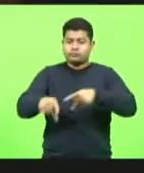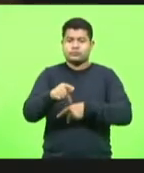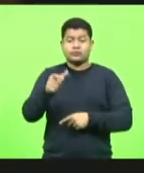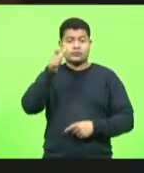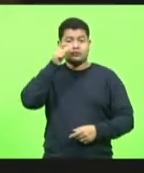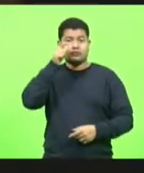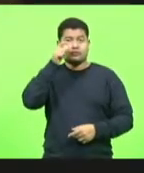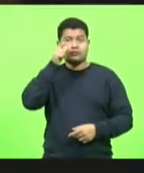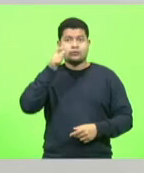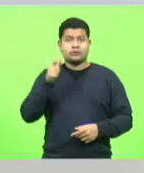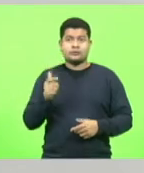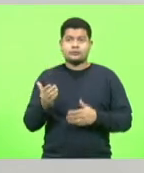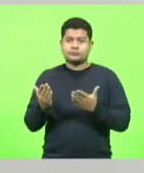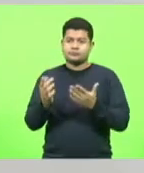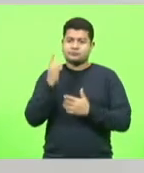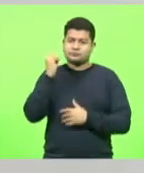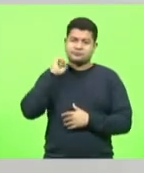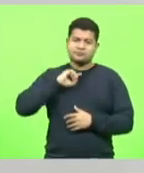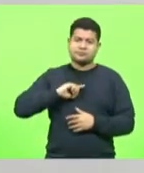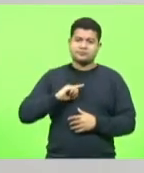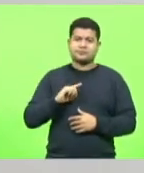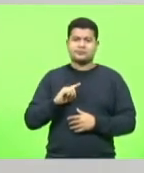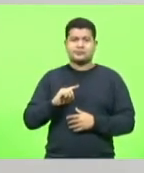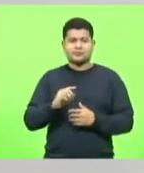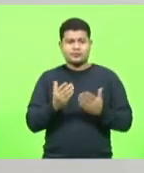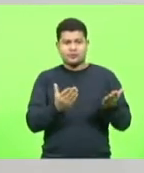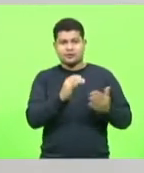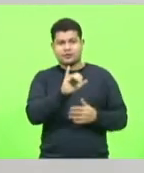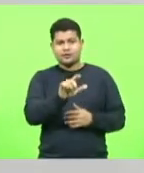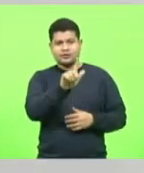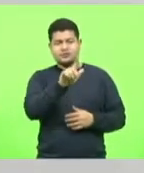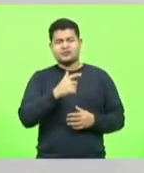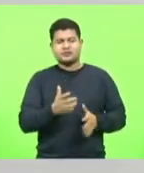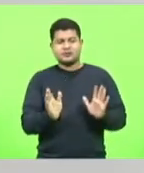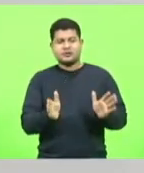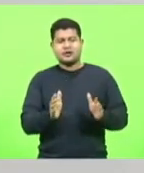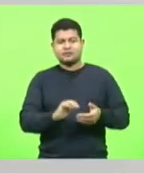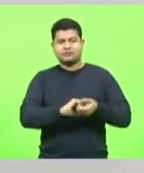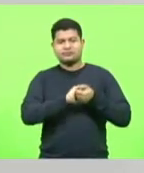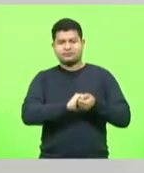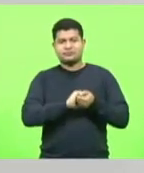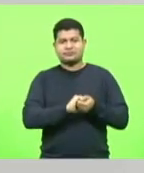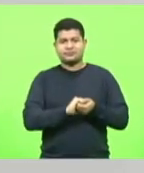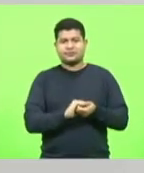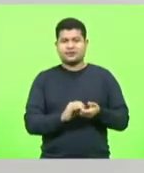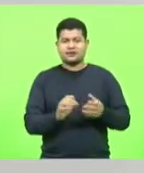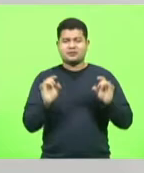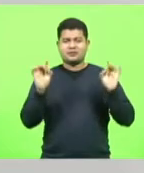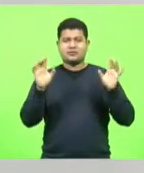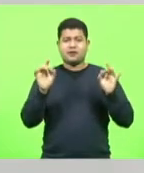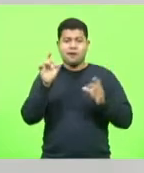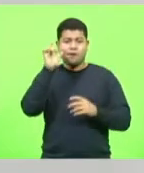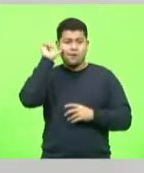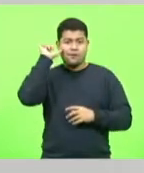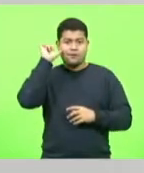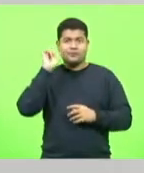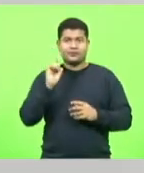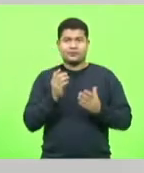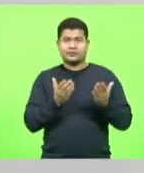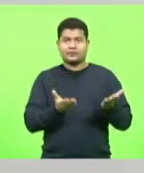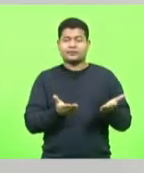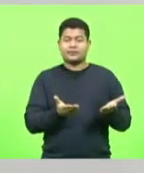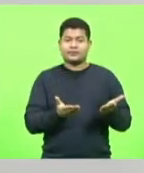deputado Silvio, deputado Júlio, que eu já fiz uma saudação especial ontem sem a presença dele,